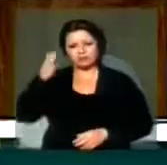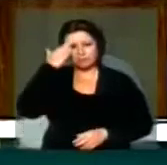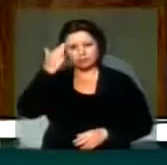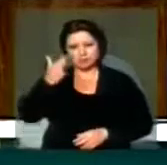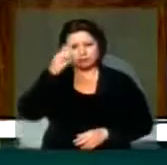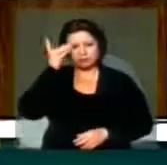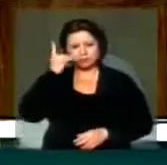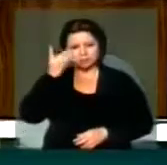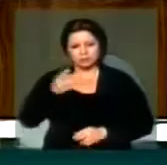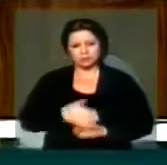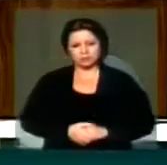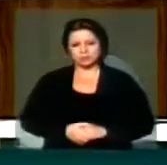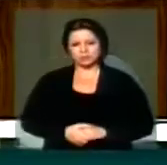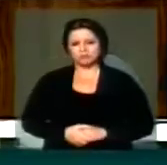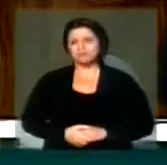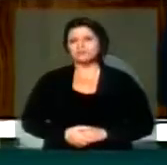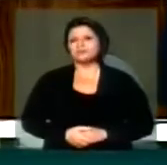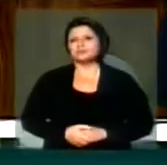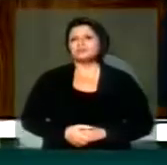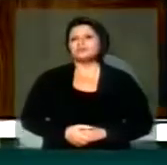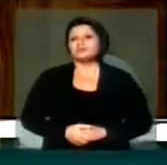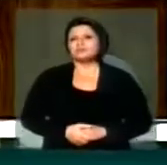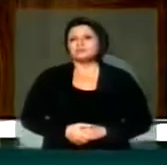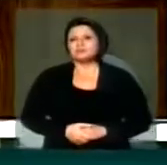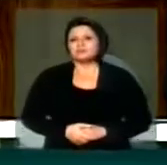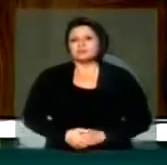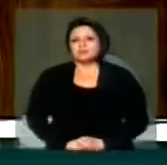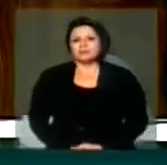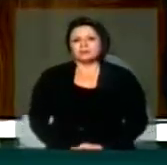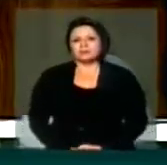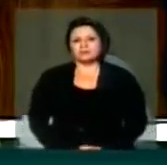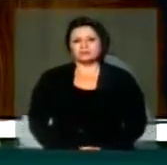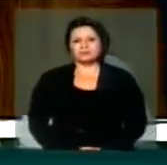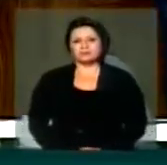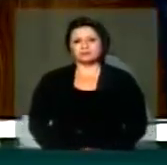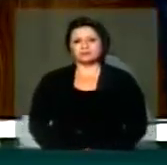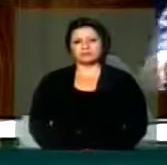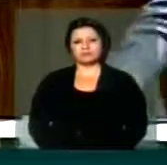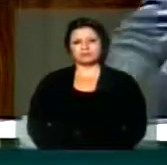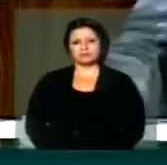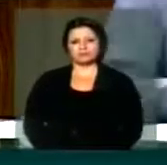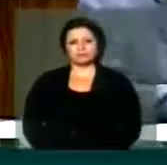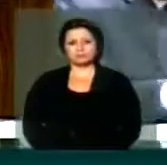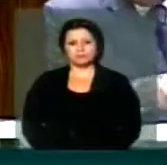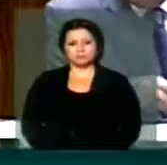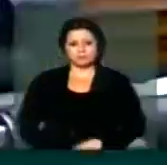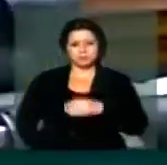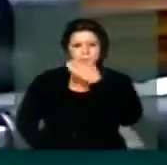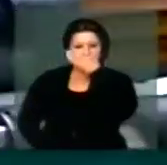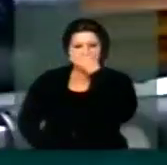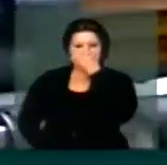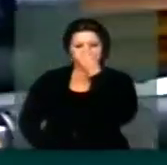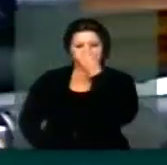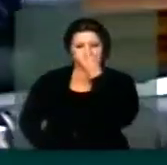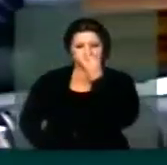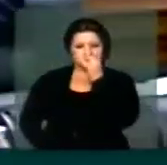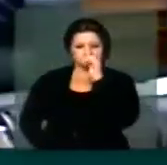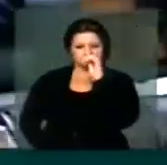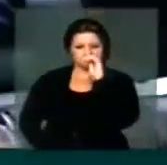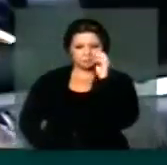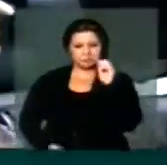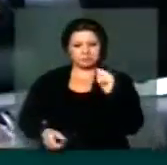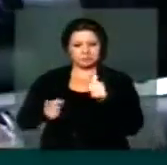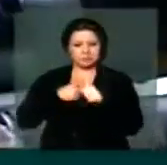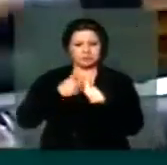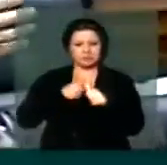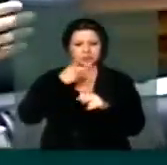O senador, rapidamente, para encerrar a votação, depois, para comentar, poderíamos dar a palavra. Senhor Presidente, rapidamente,